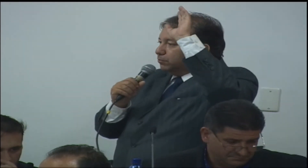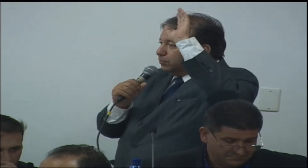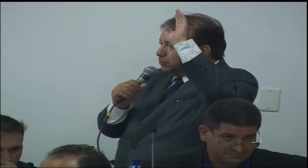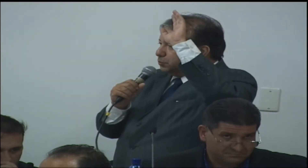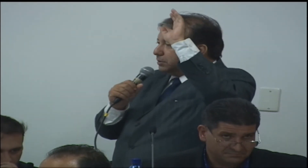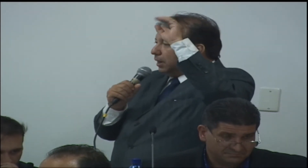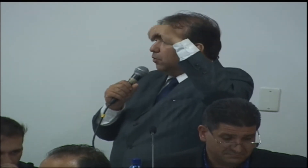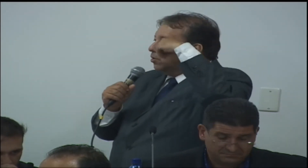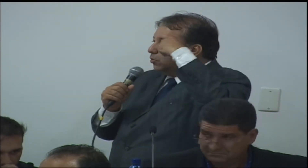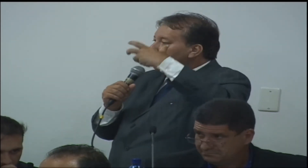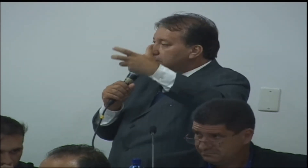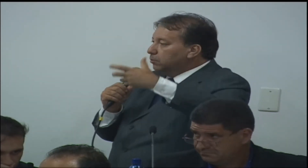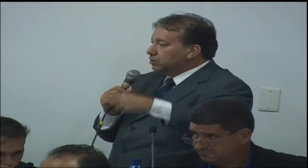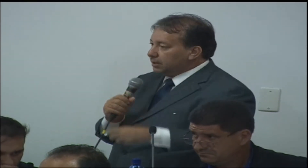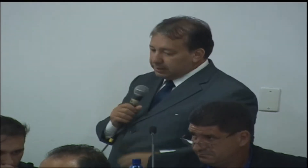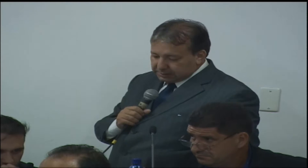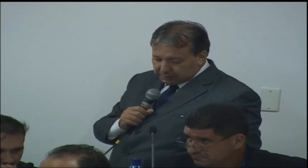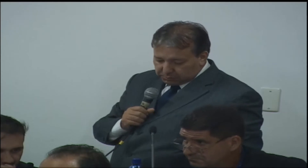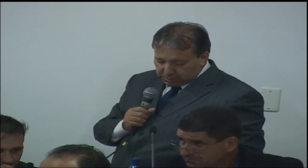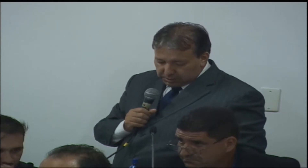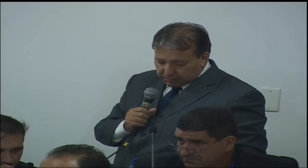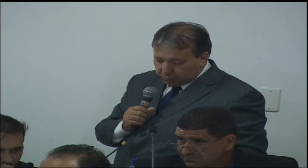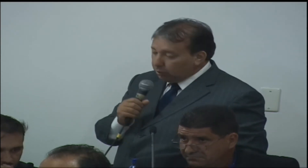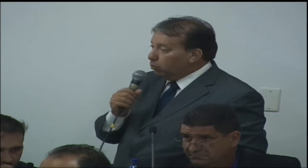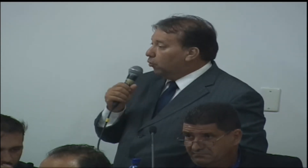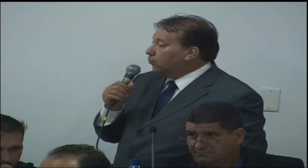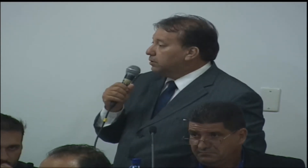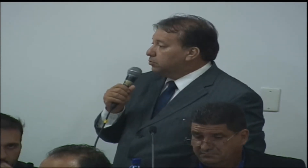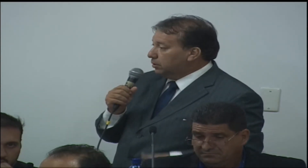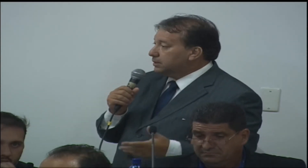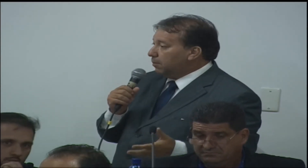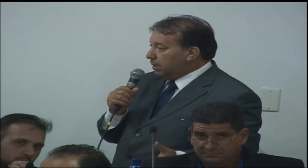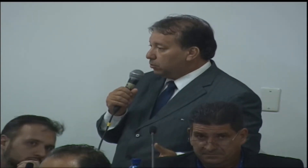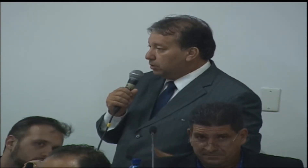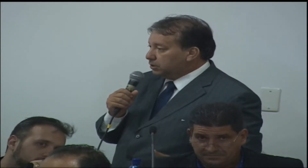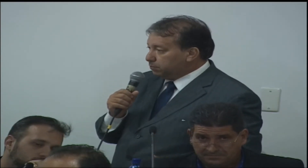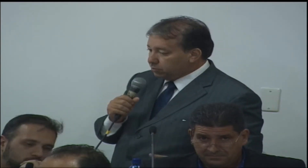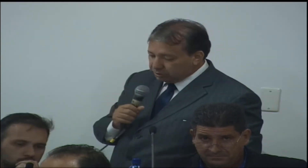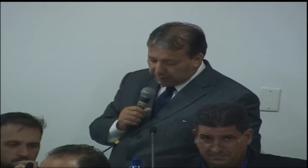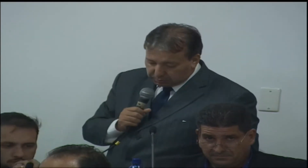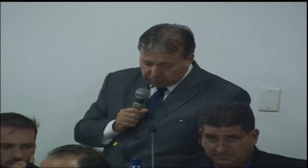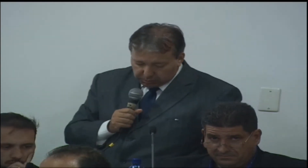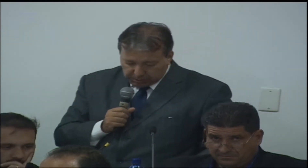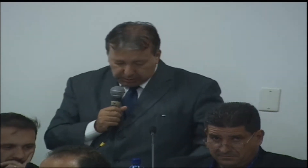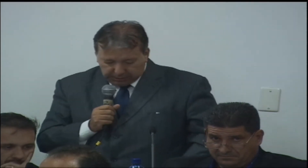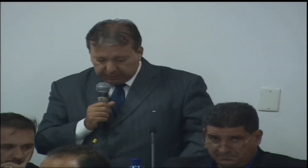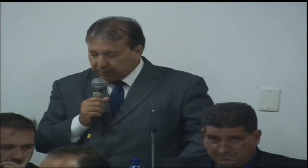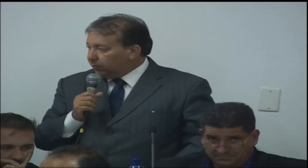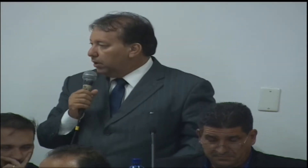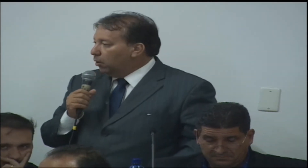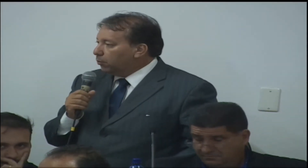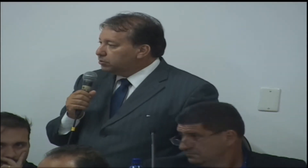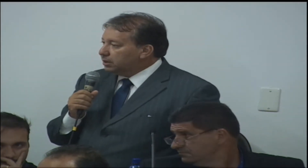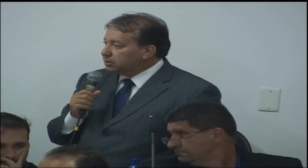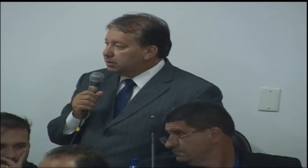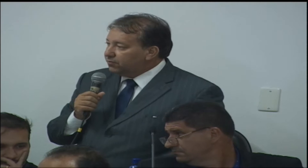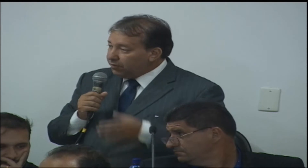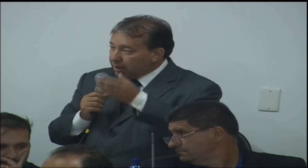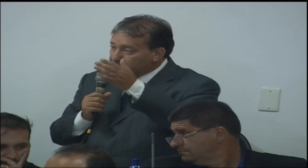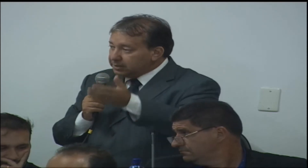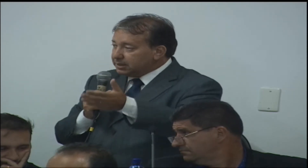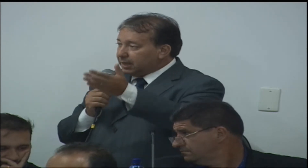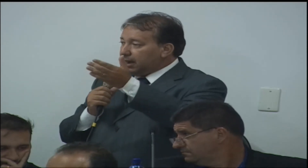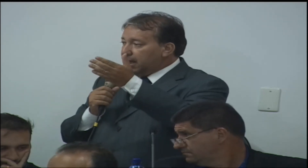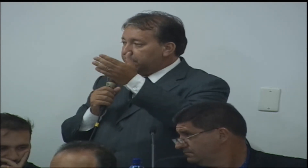correndo para o hospital uma demonstração do novo do lançamento desse projeto então é um projeto que